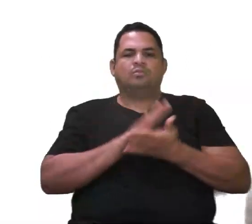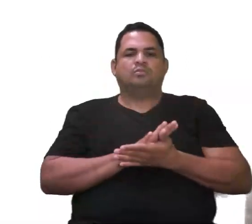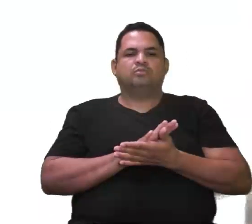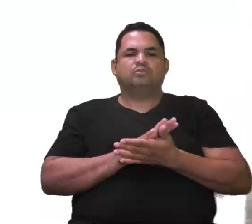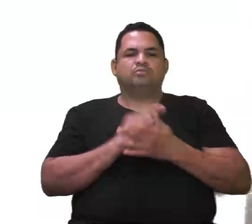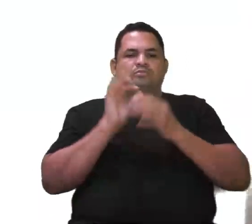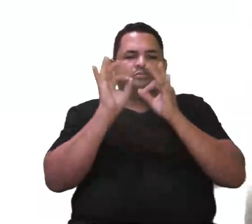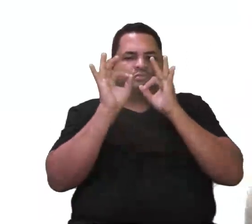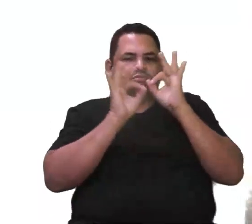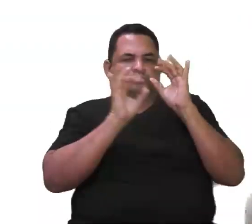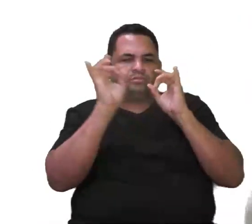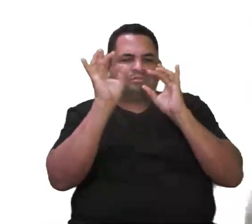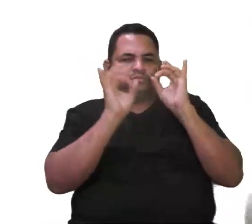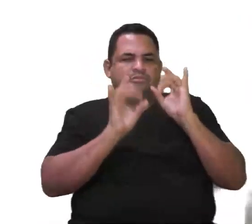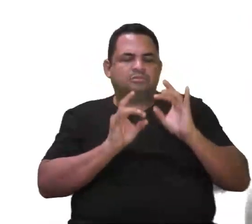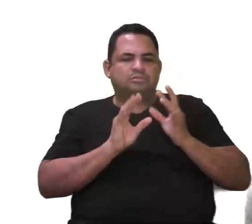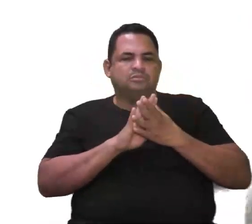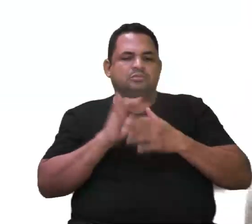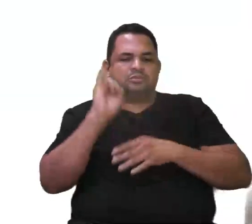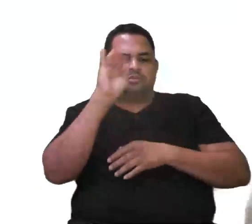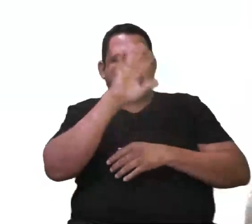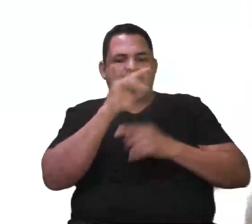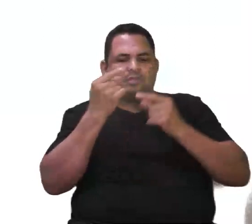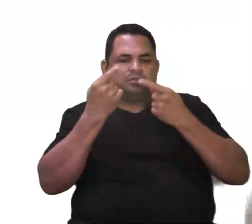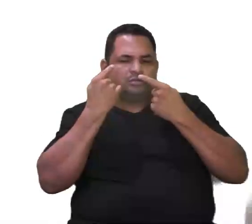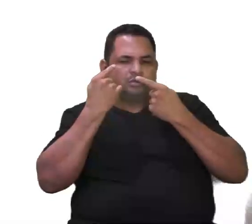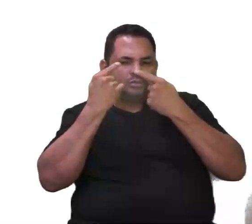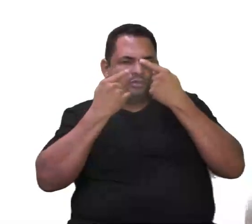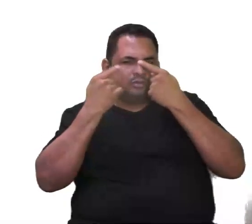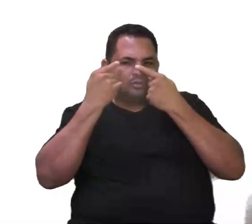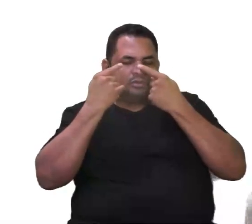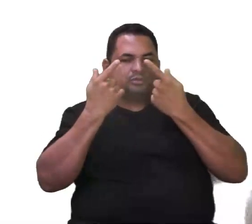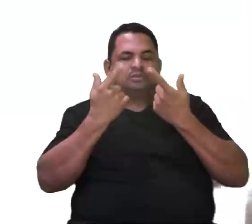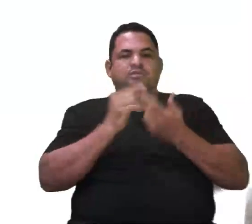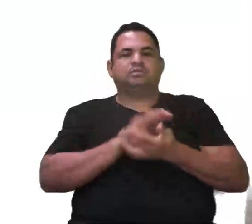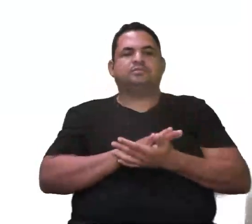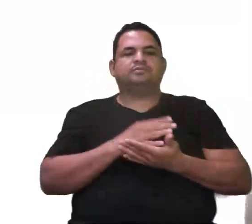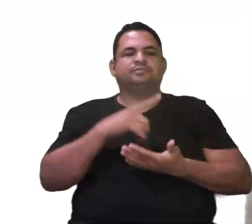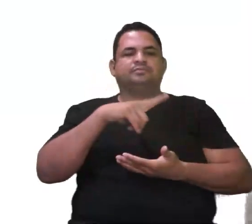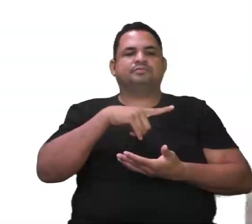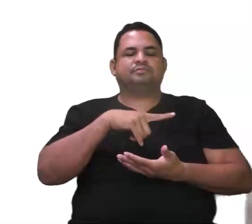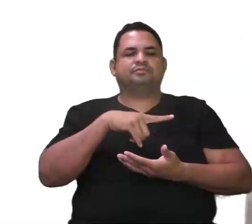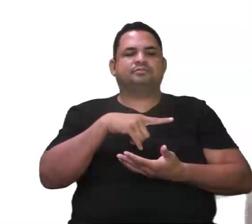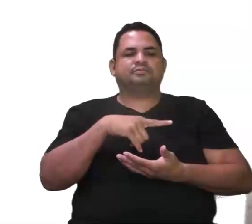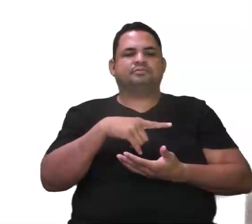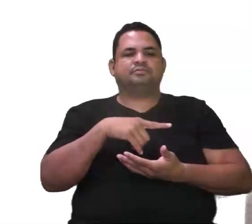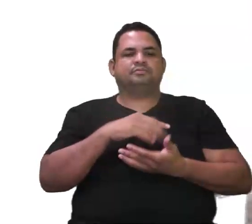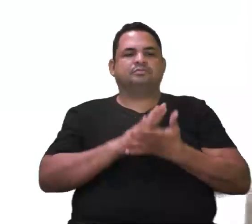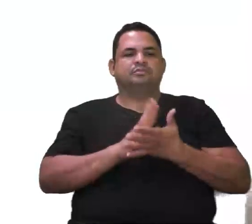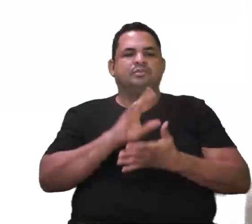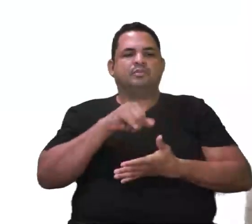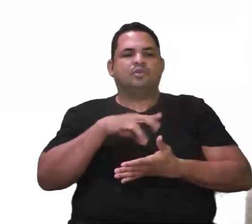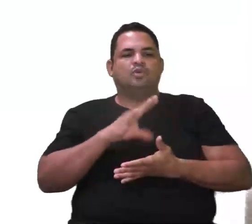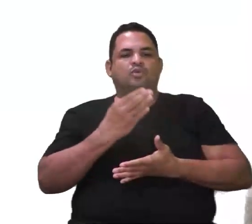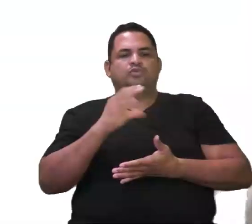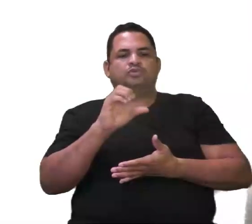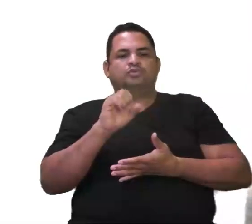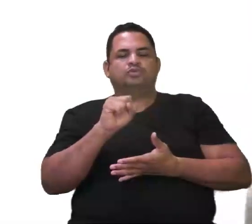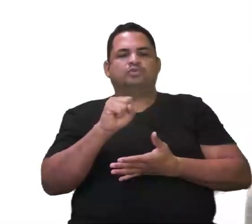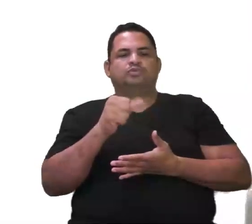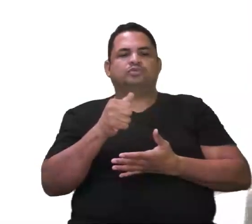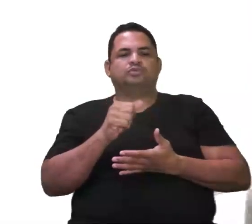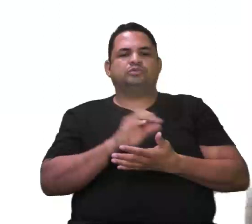dos detalhes das imagens que serão formadas, tá? Aí, a gente tem, então, os moluscos.